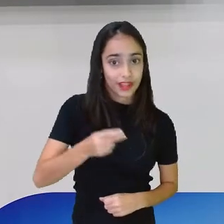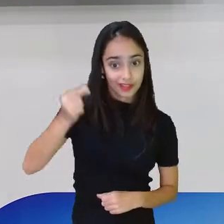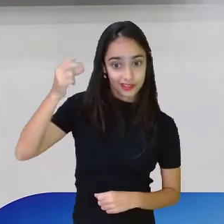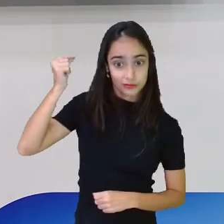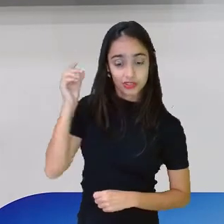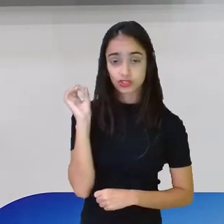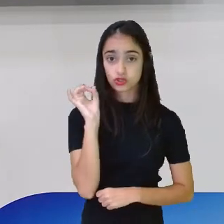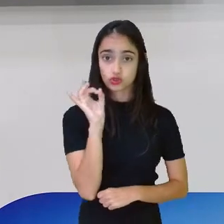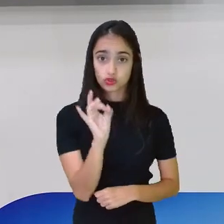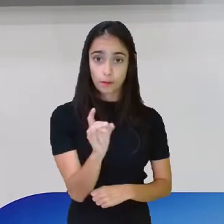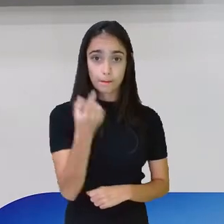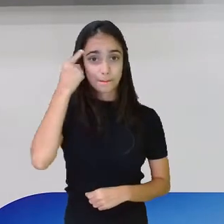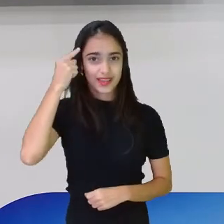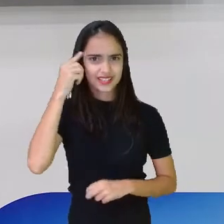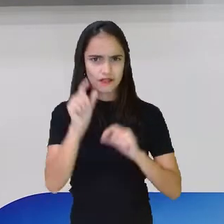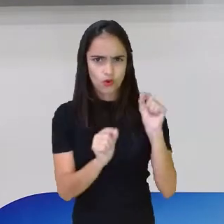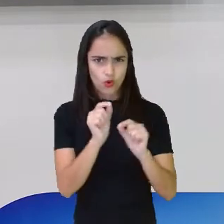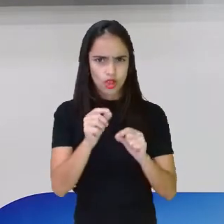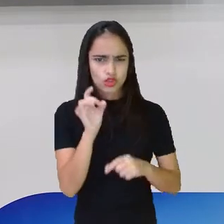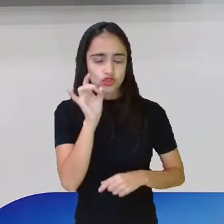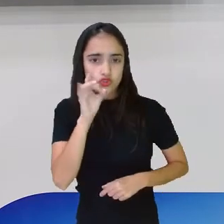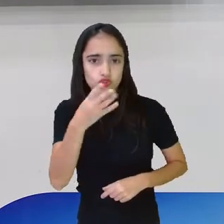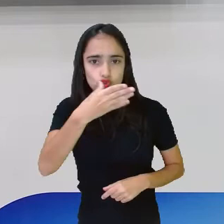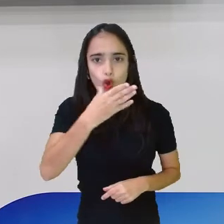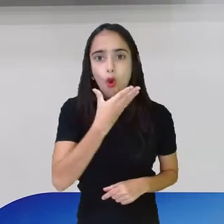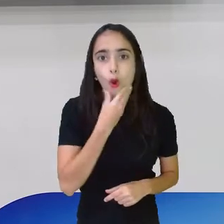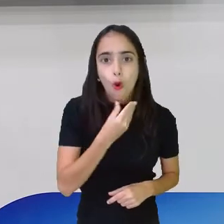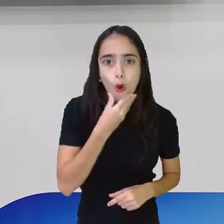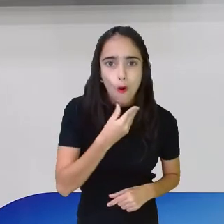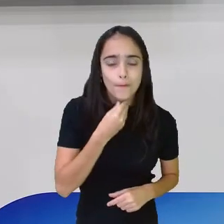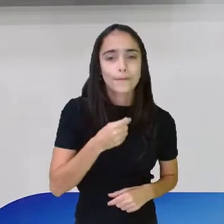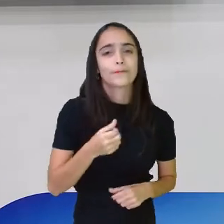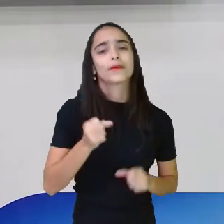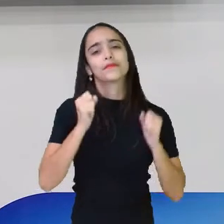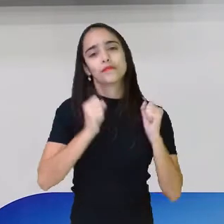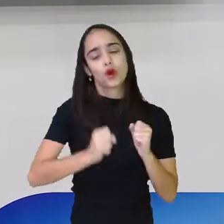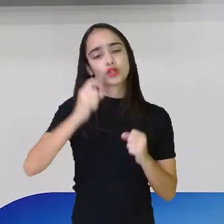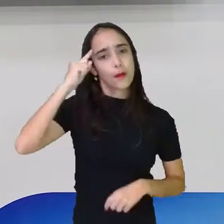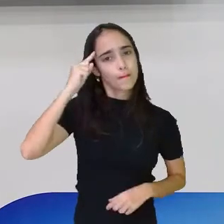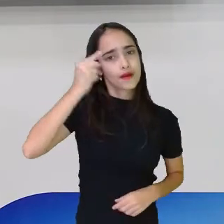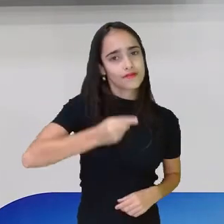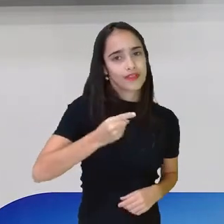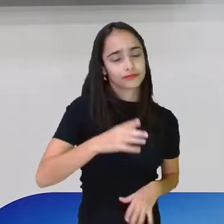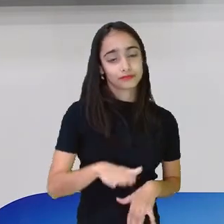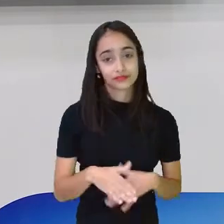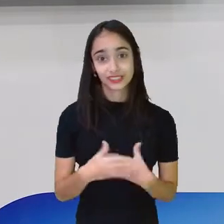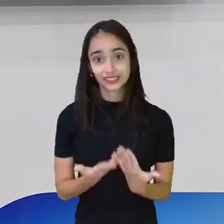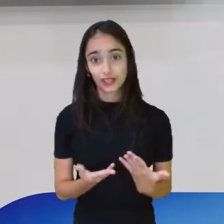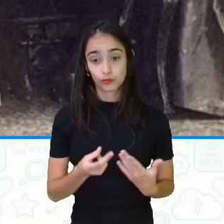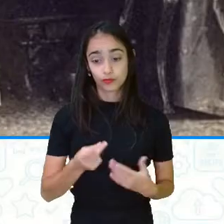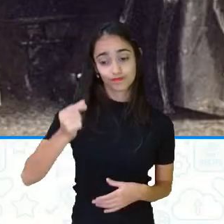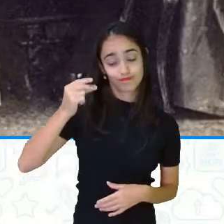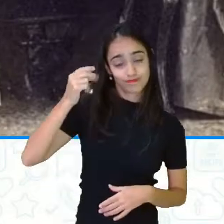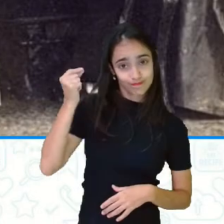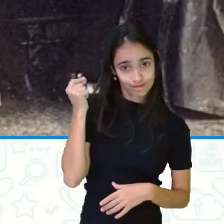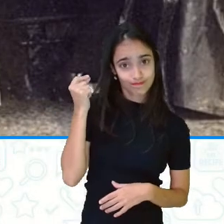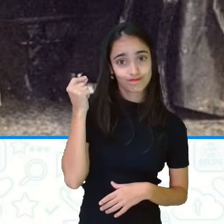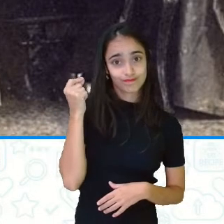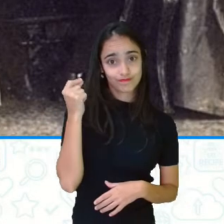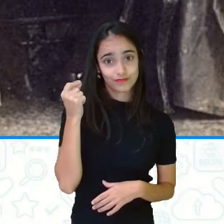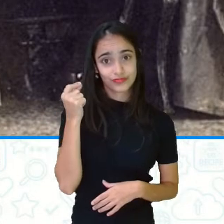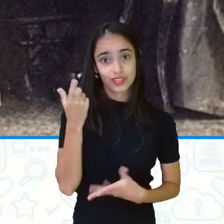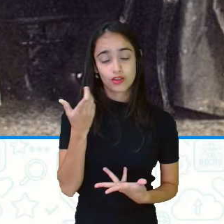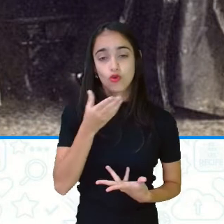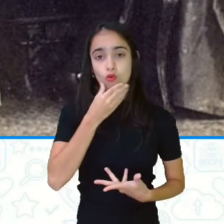os mais hábeis e que poderiam estar à frente dos comandos. Então, naquele período, o imperador no período segundo não tinha